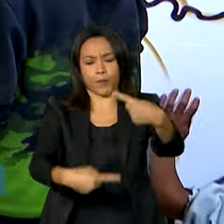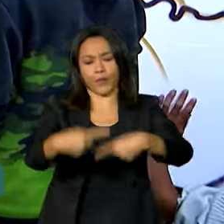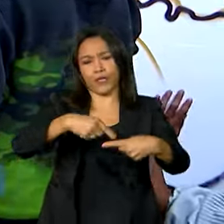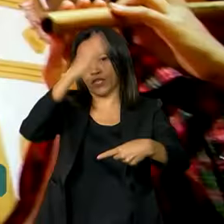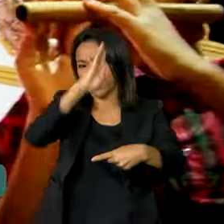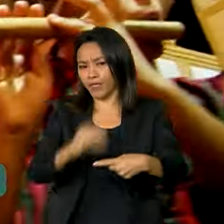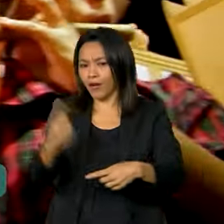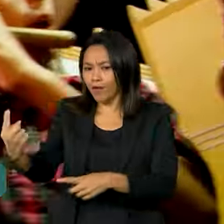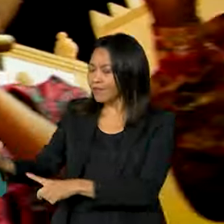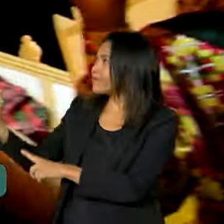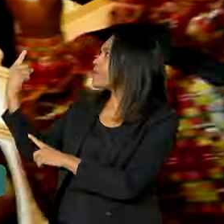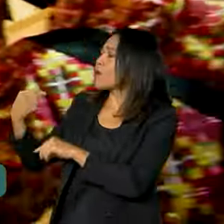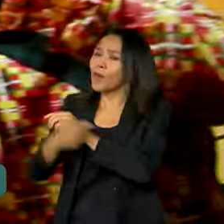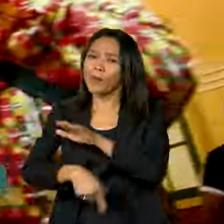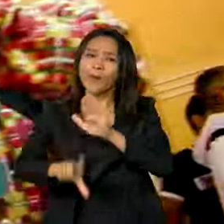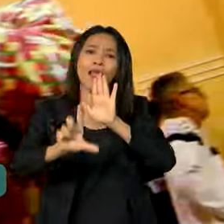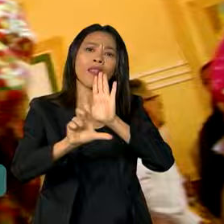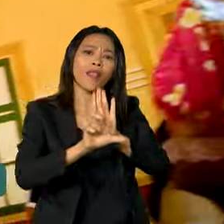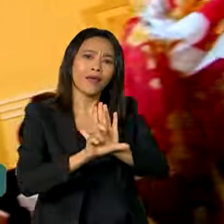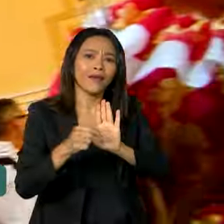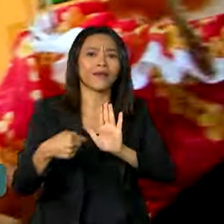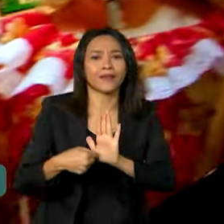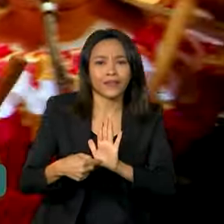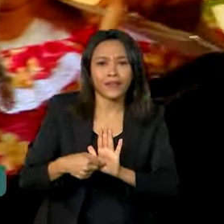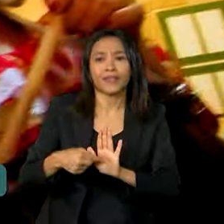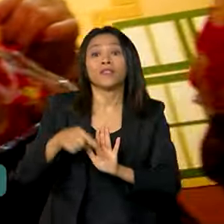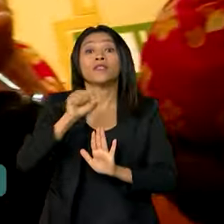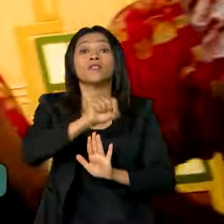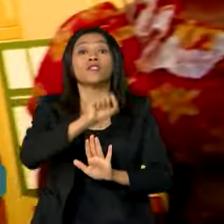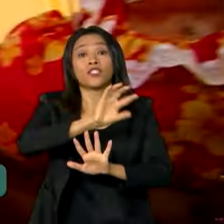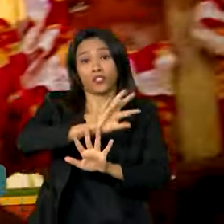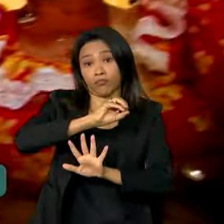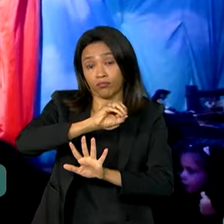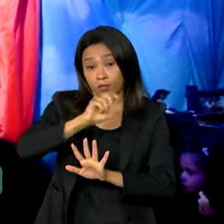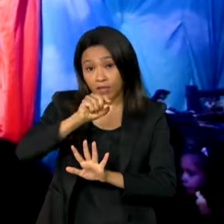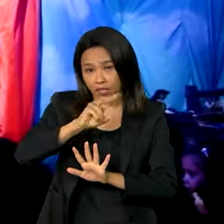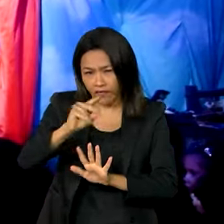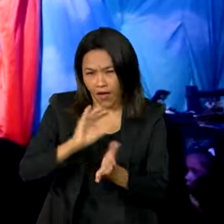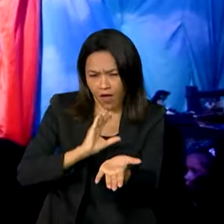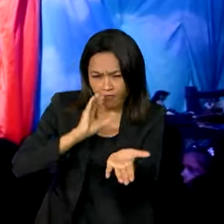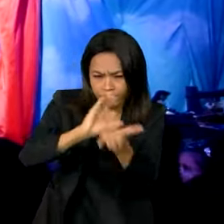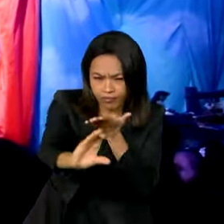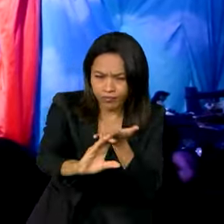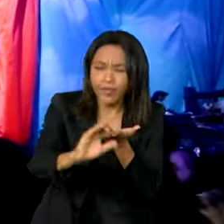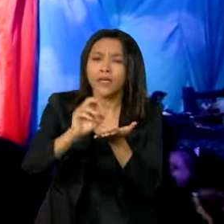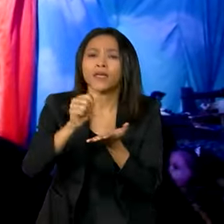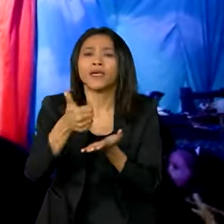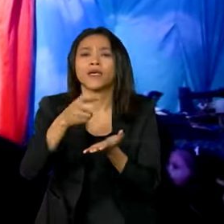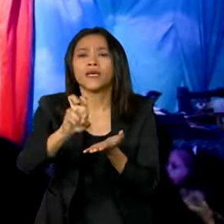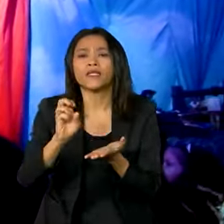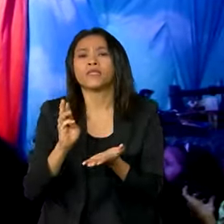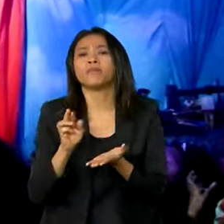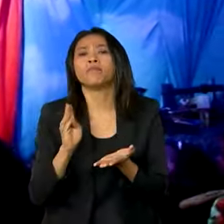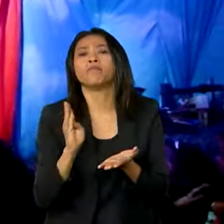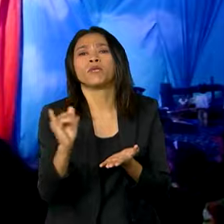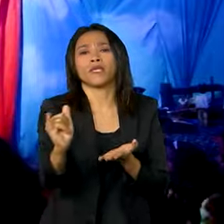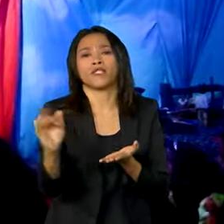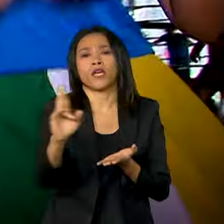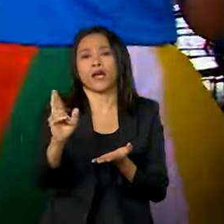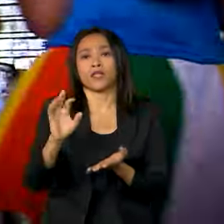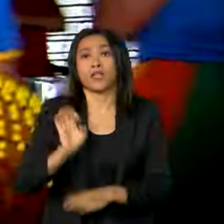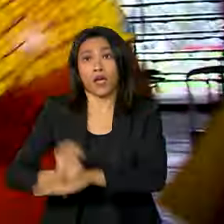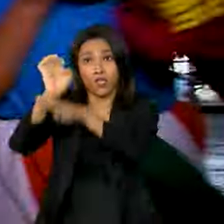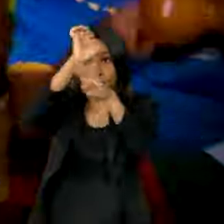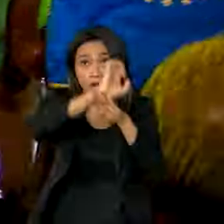Aldir Blanc de Fomento à Cultura, que até 2027 repassará 15 bilhões de reais a estados,